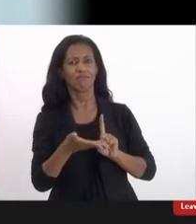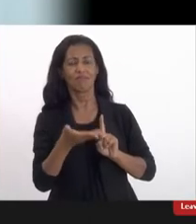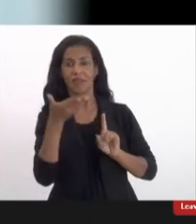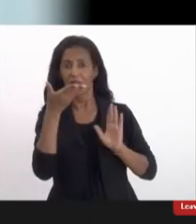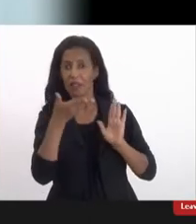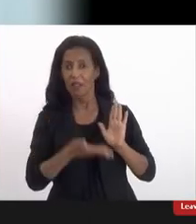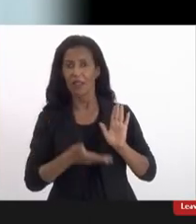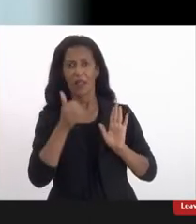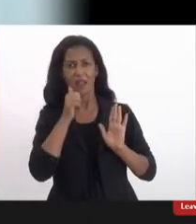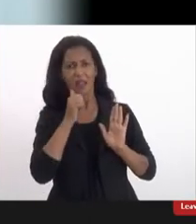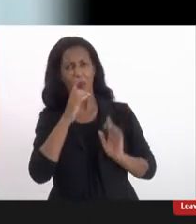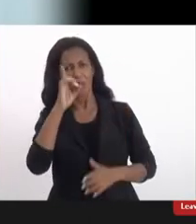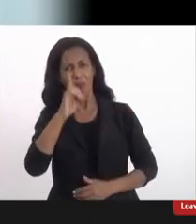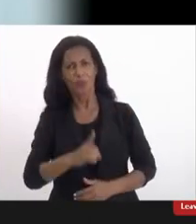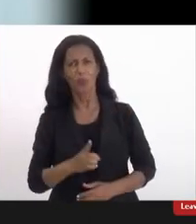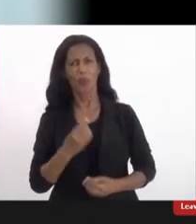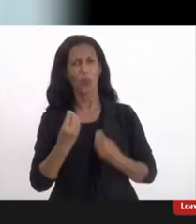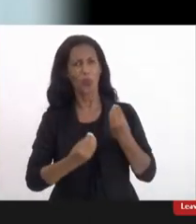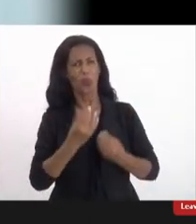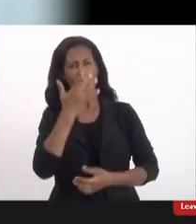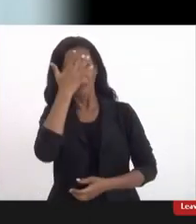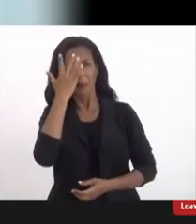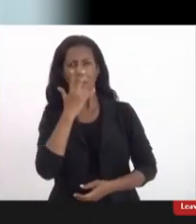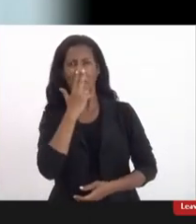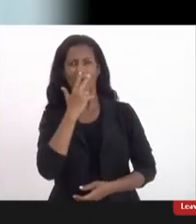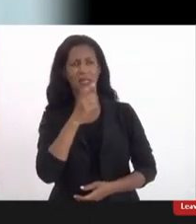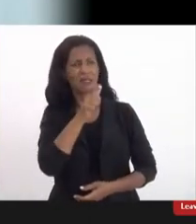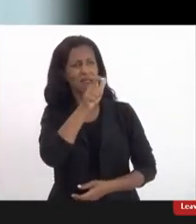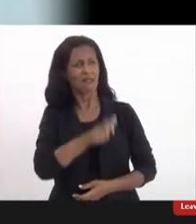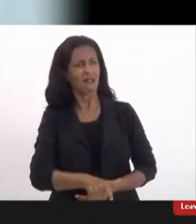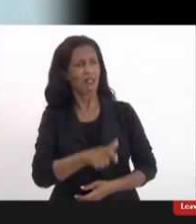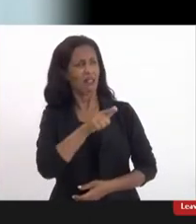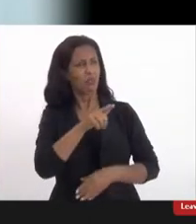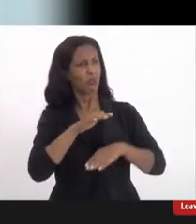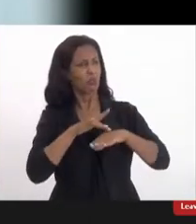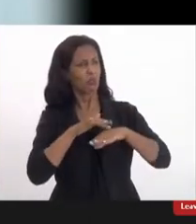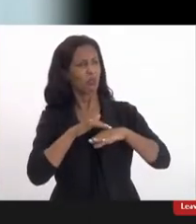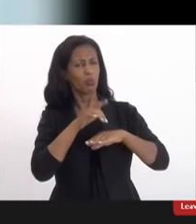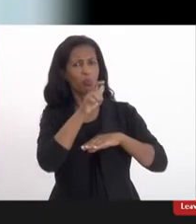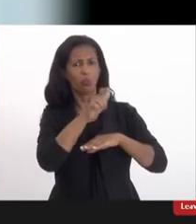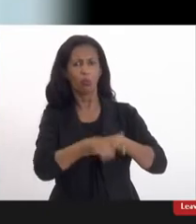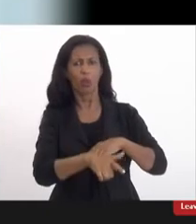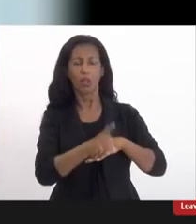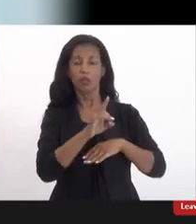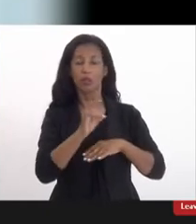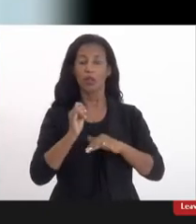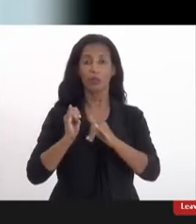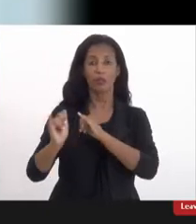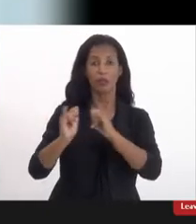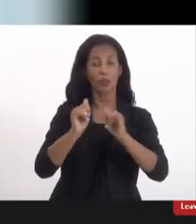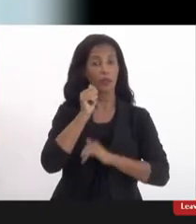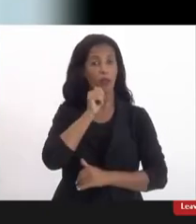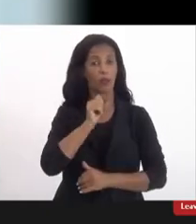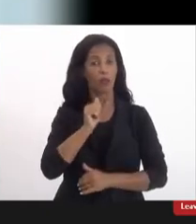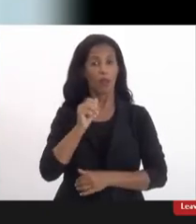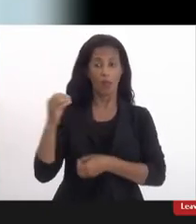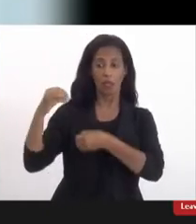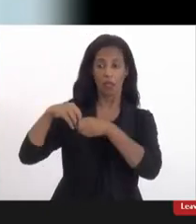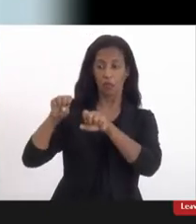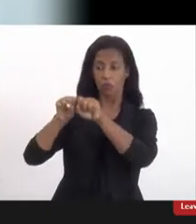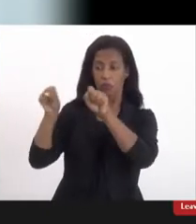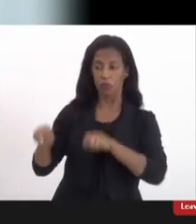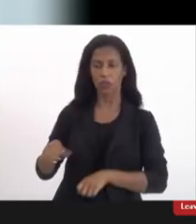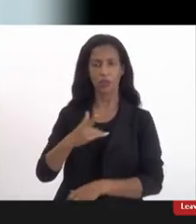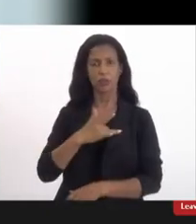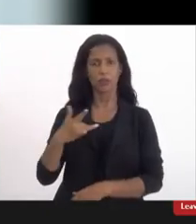ver a mulher com deficiência como uma pessoa doente nós só temos dados das mulheres com deficiência dentro do sistema de